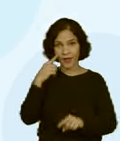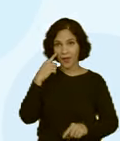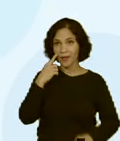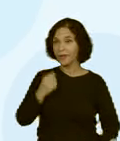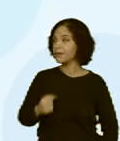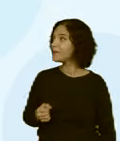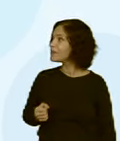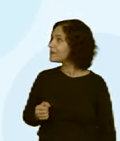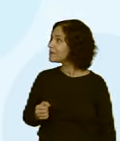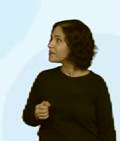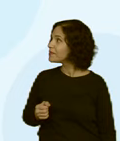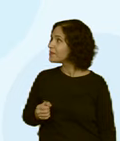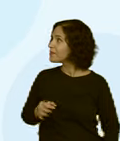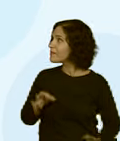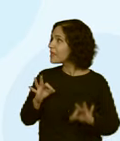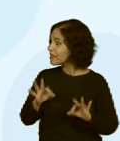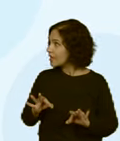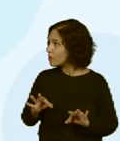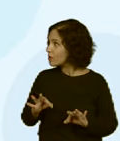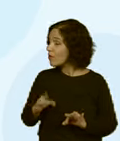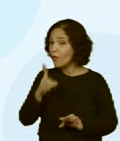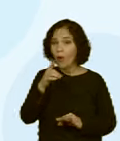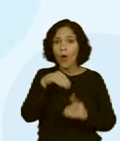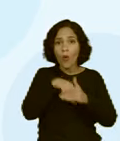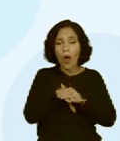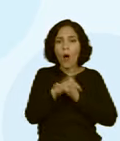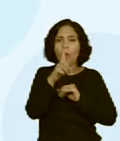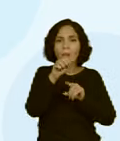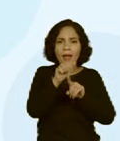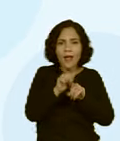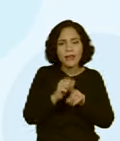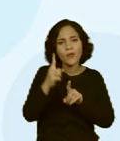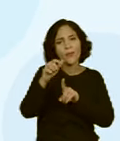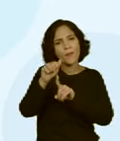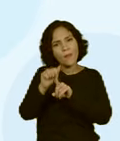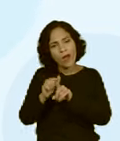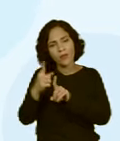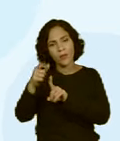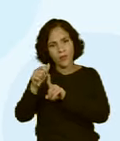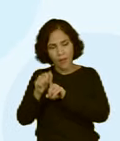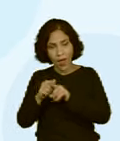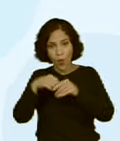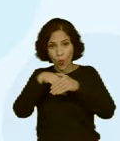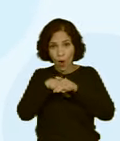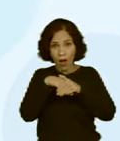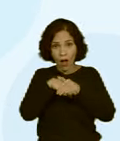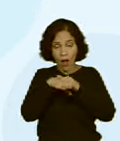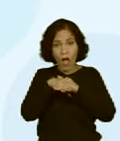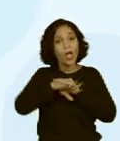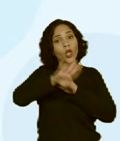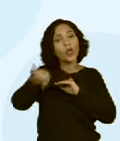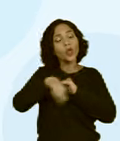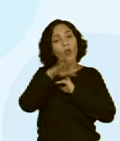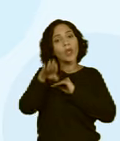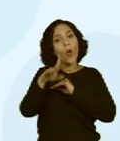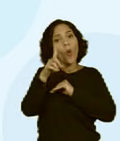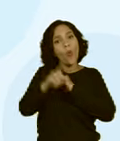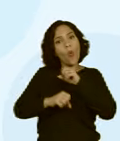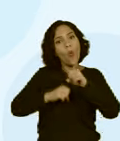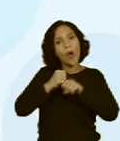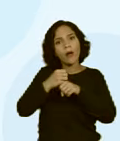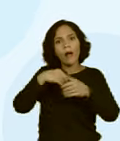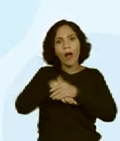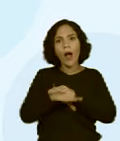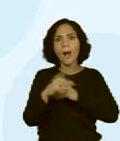Em um ano, R$ 90,00 me dá uma economia de R$.080,00. Nossa,